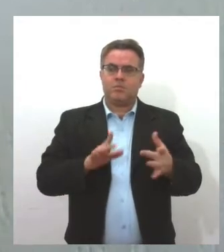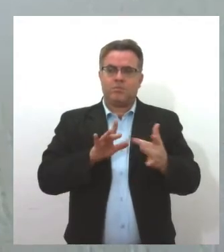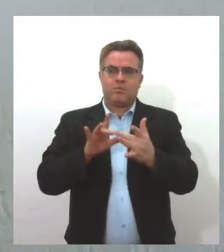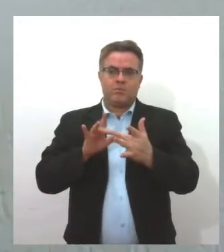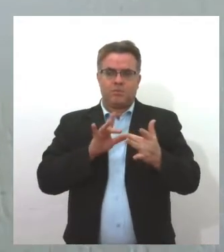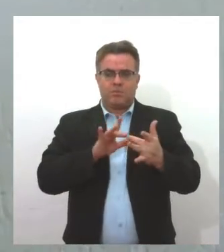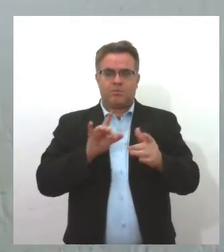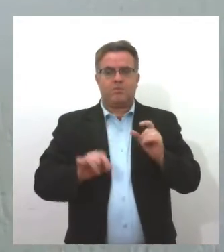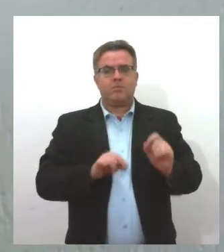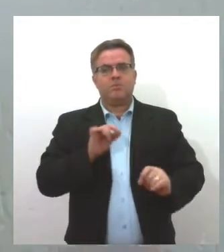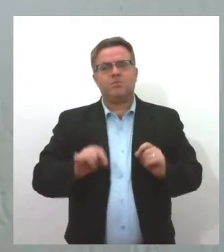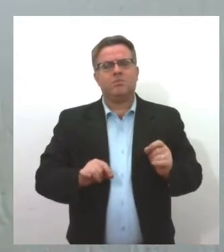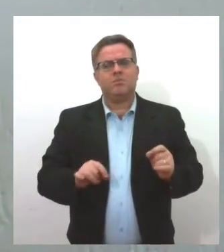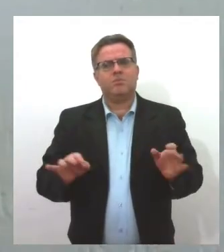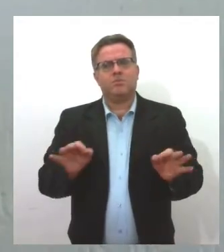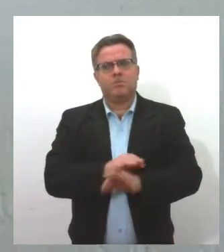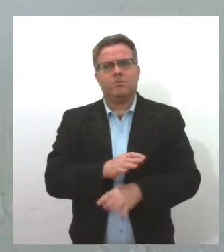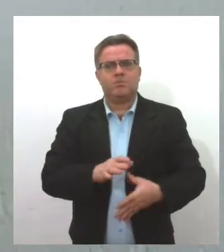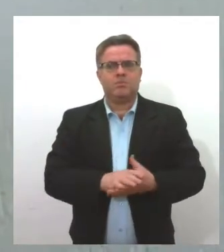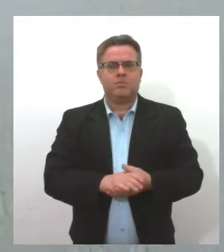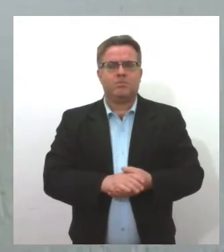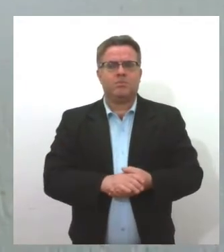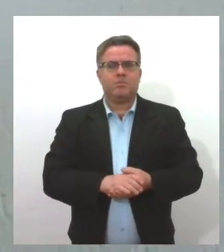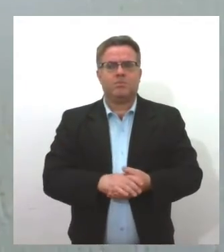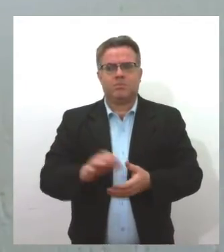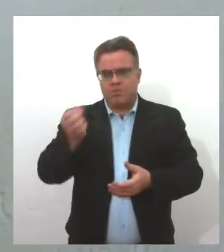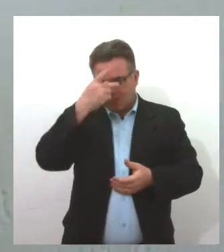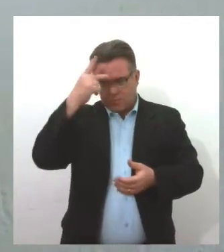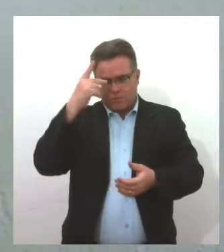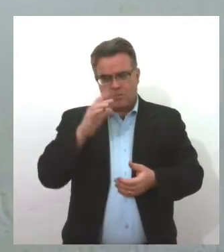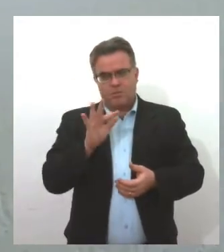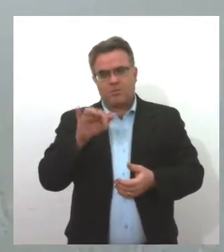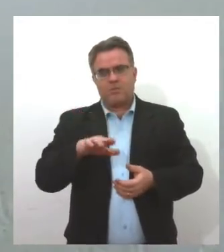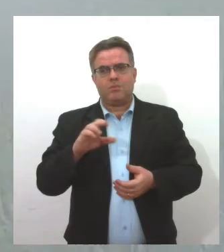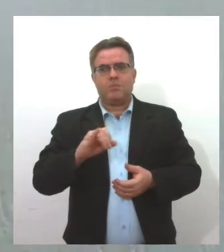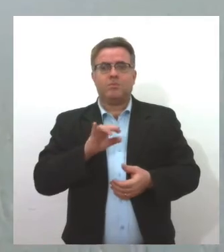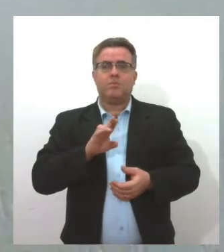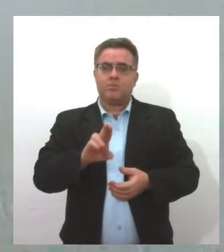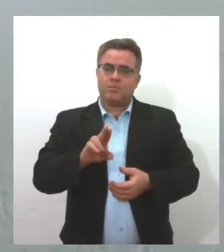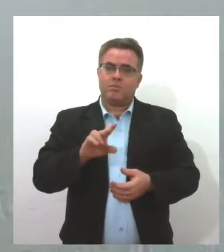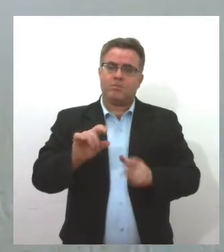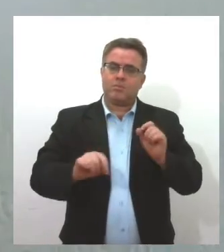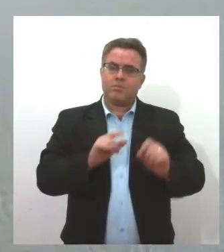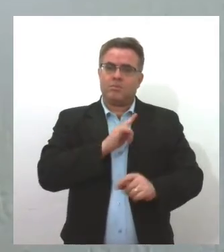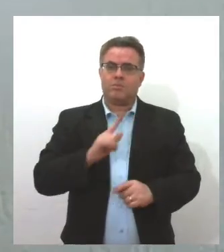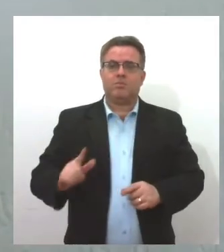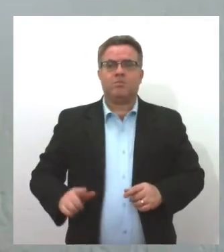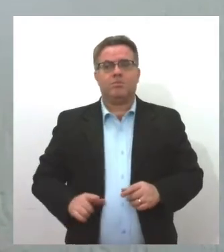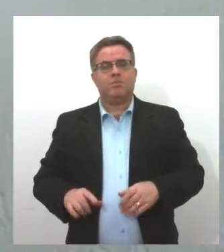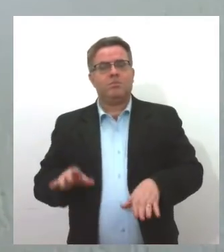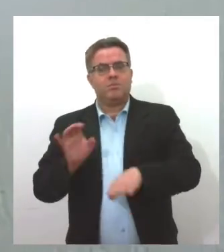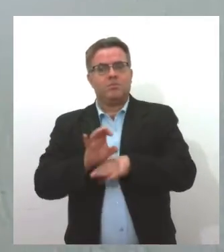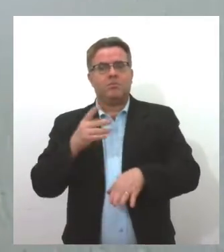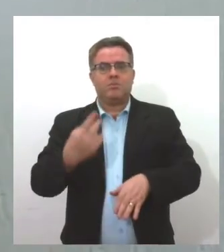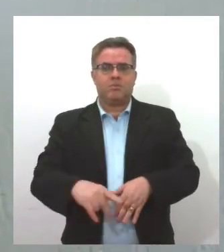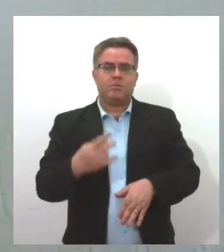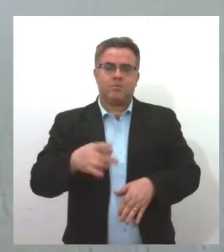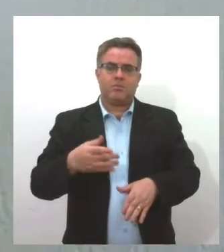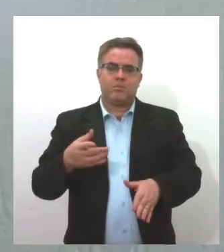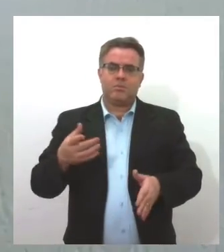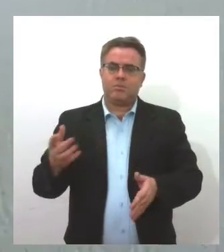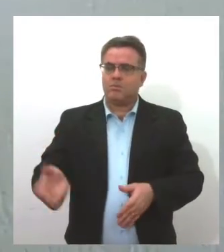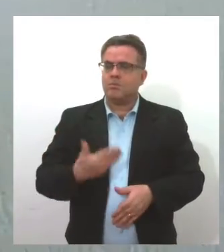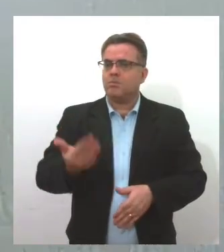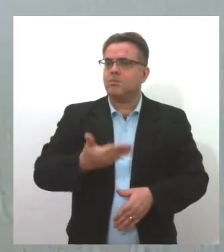tentando entrar em contato com o prefeito via FUNCAJU e com o governo do estado via FUNCAP para ver se há uma